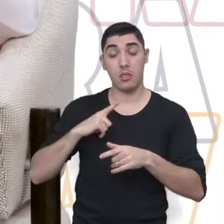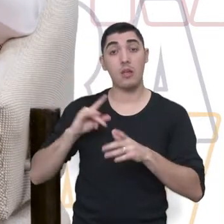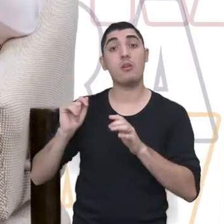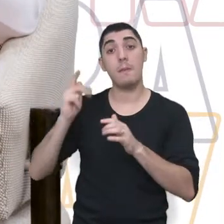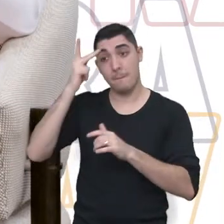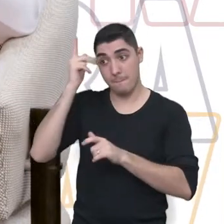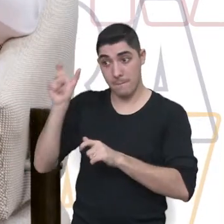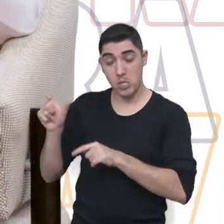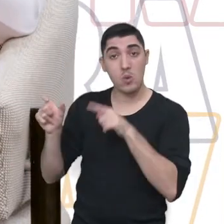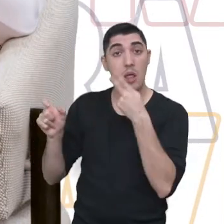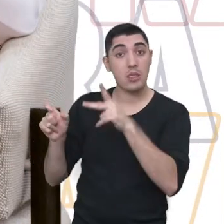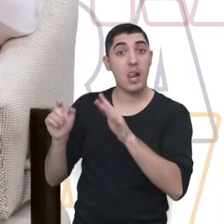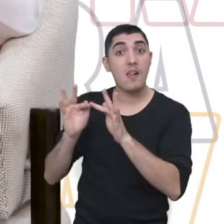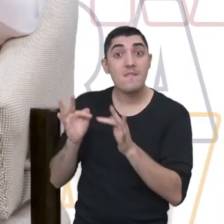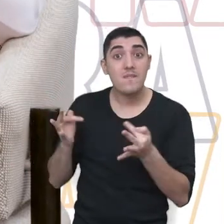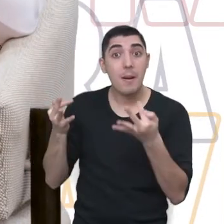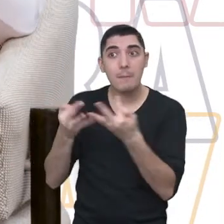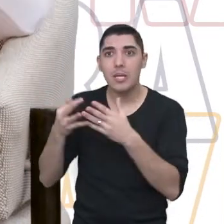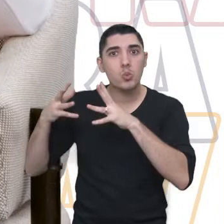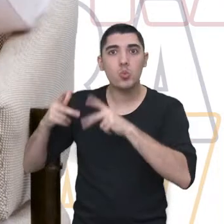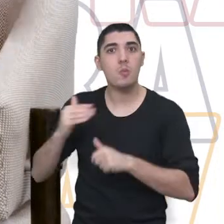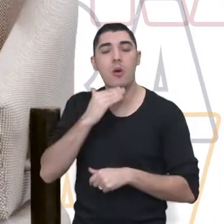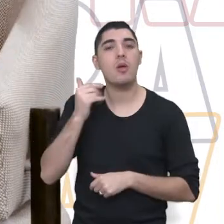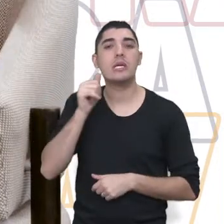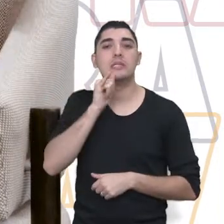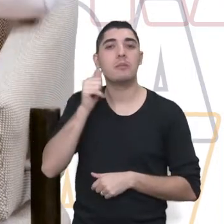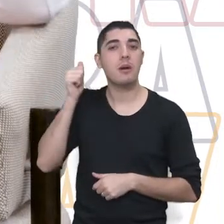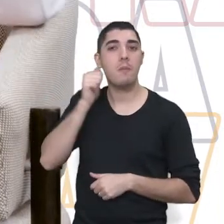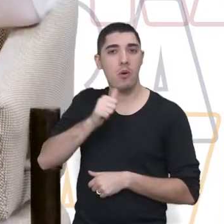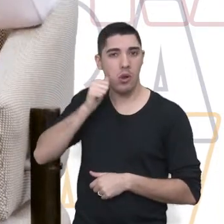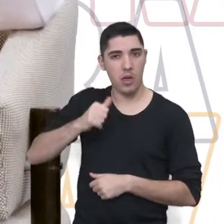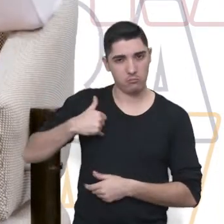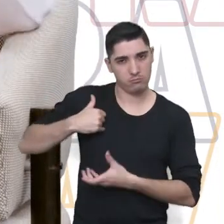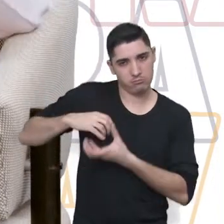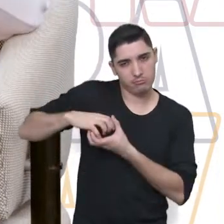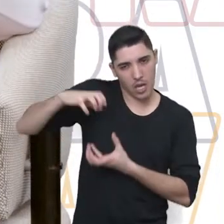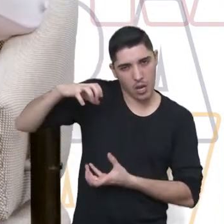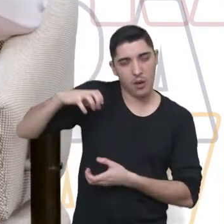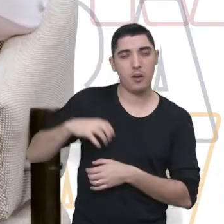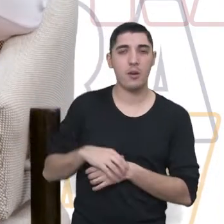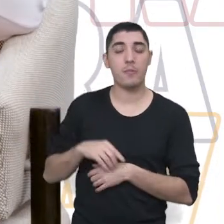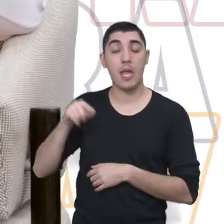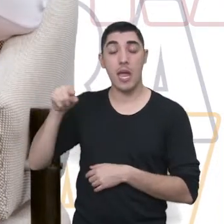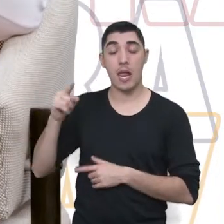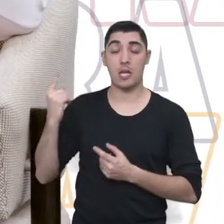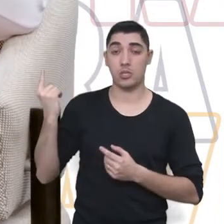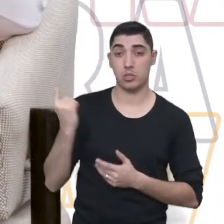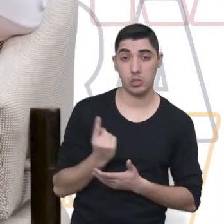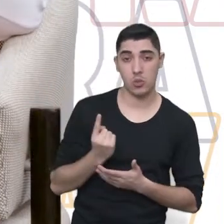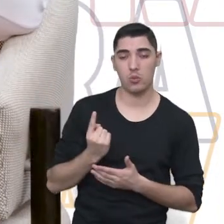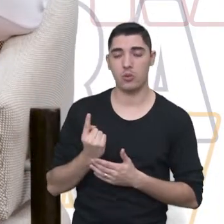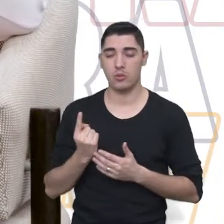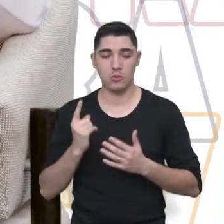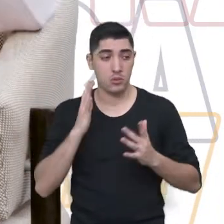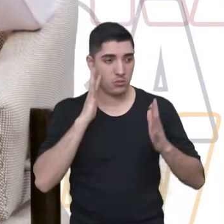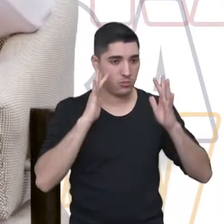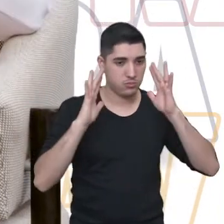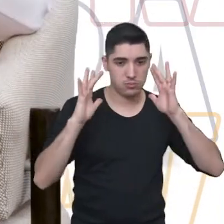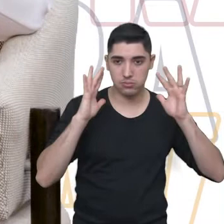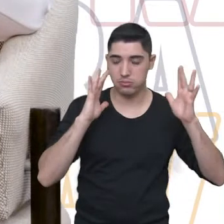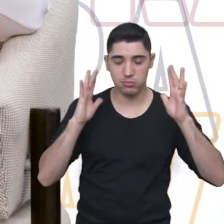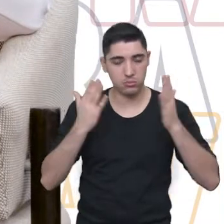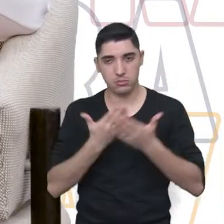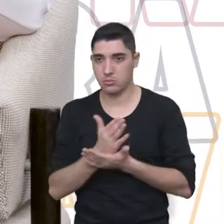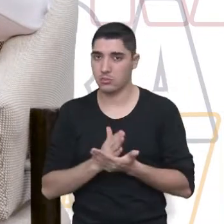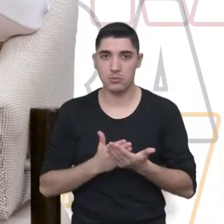família inteira. Eu atendi uma senhora que chegou assim, atordoada, e eu que fui